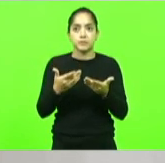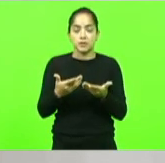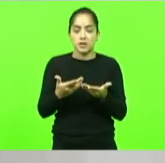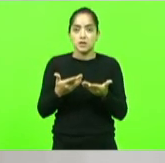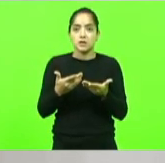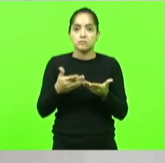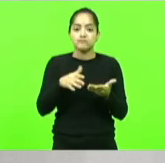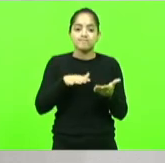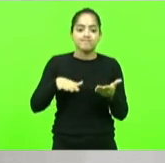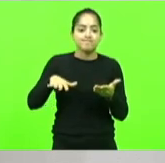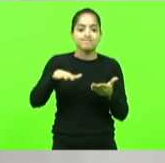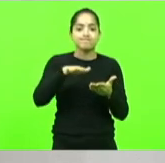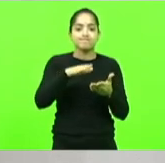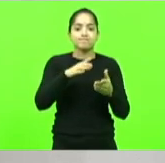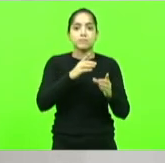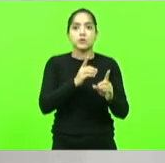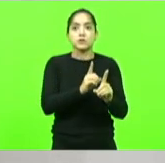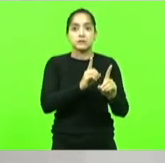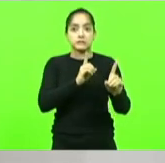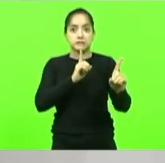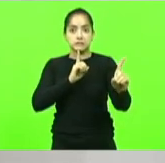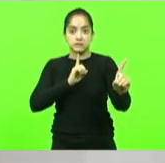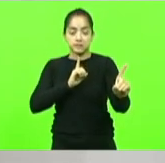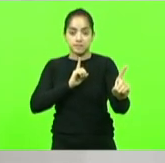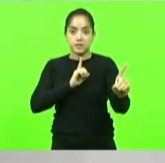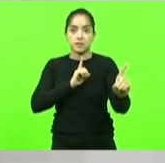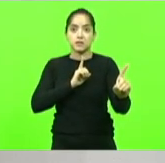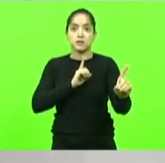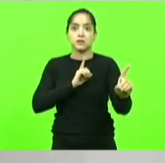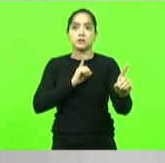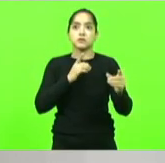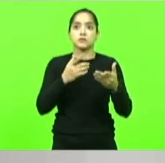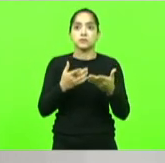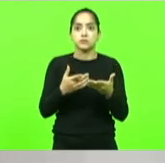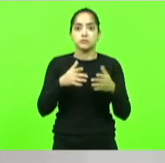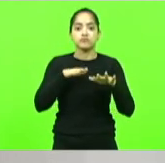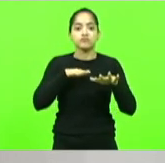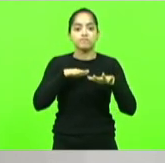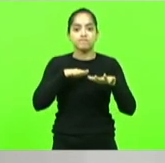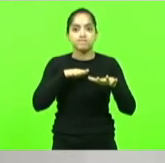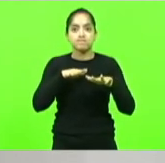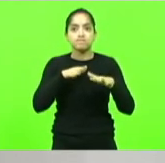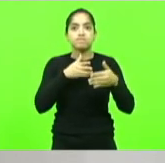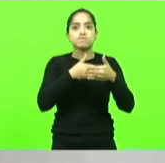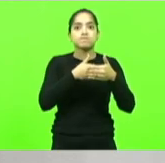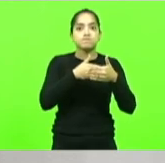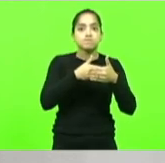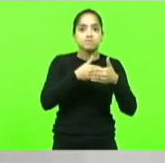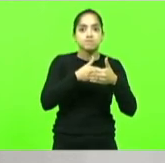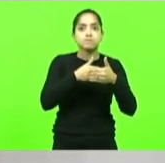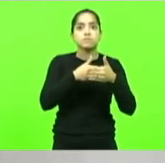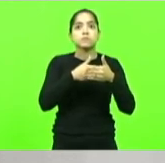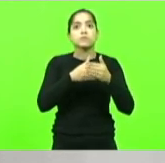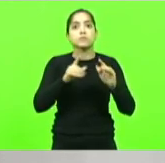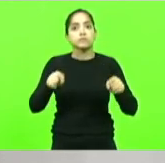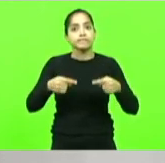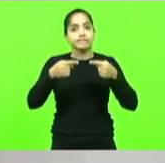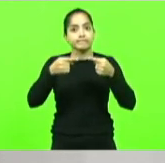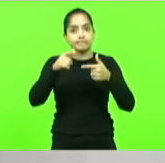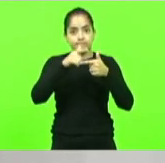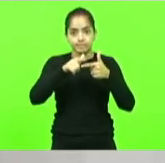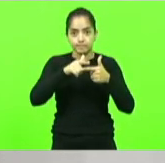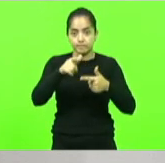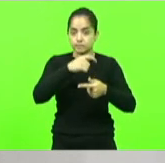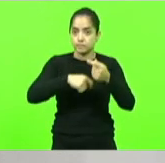cenário de distanciamento social restrições de mobilidade enfrentamento de problemas econômicos e